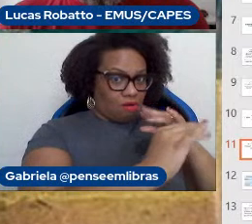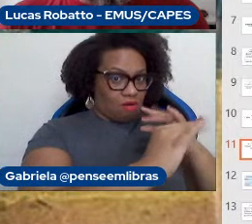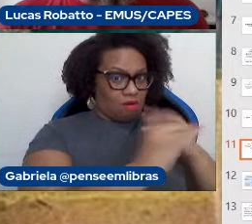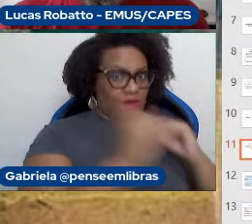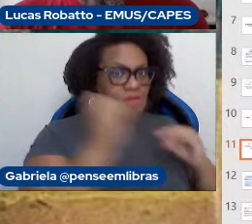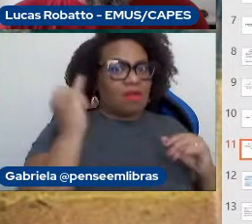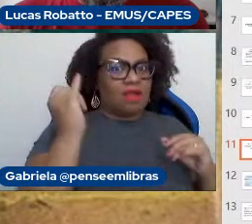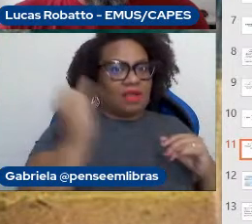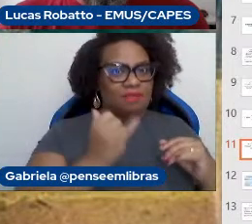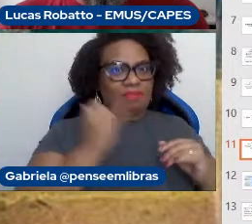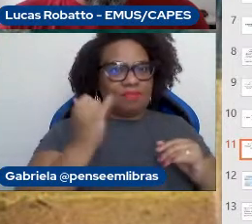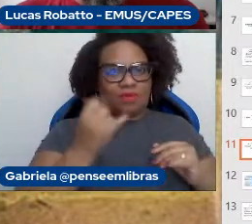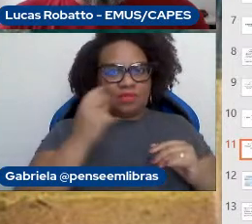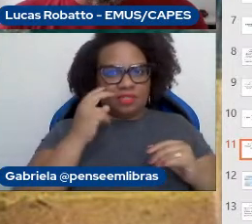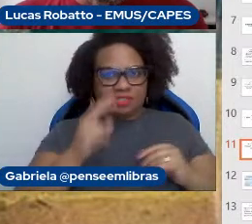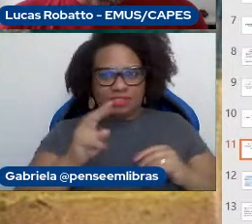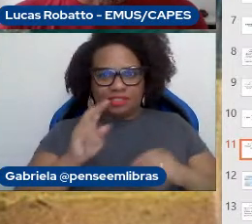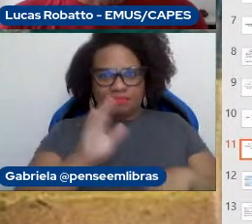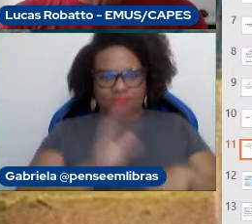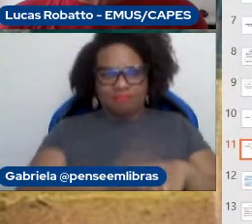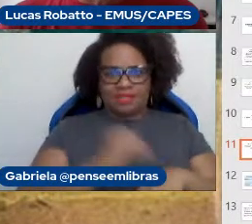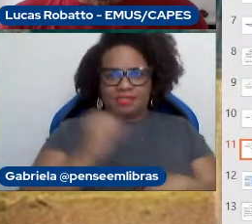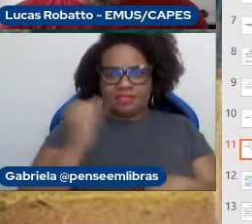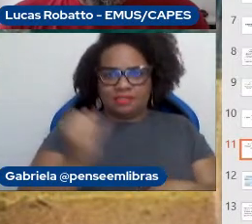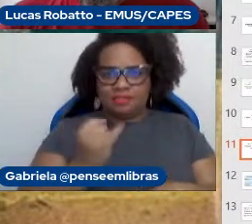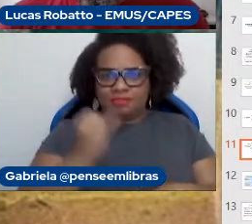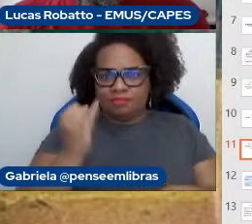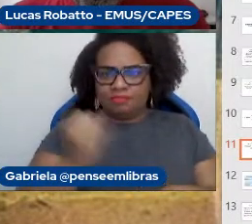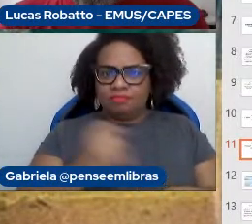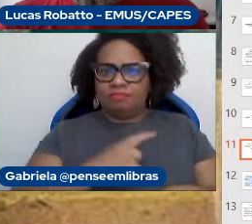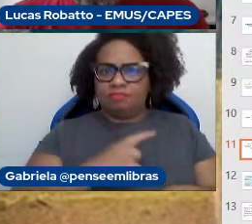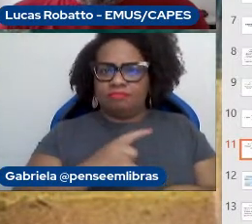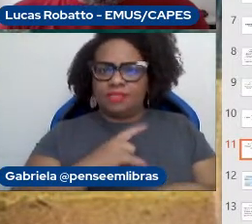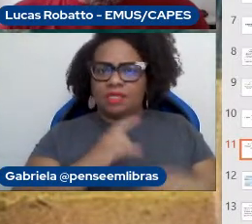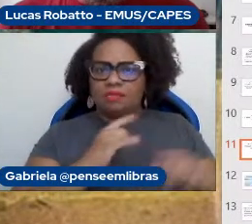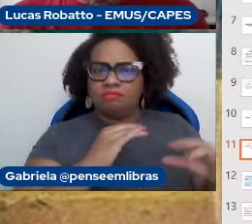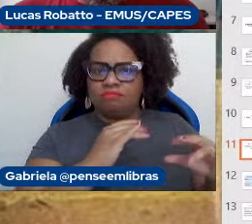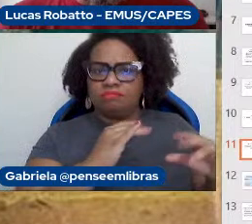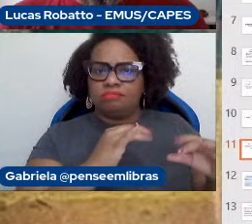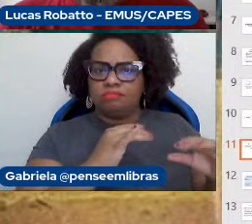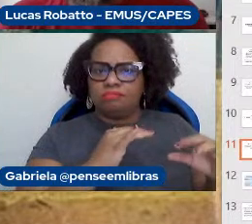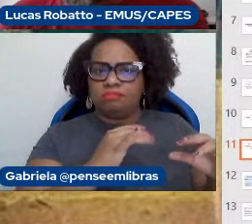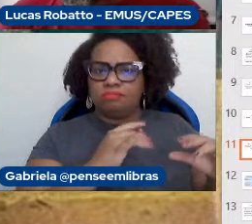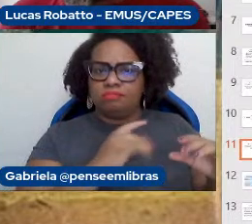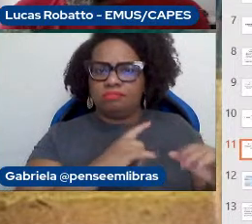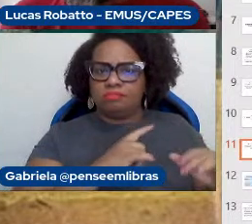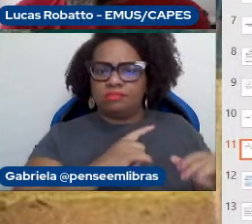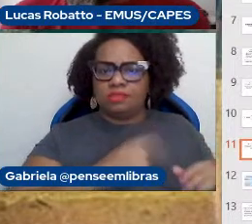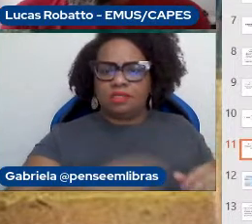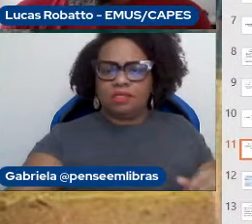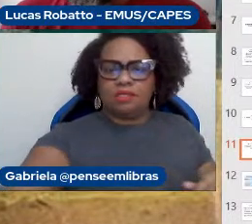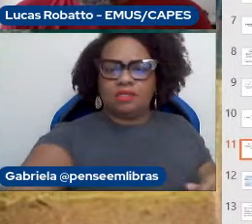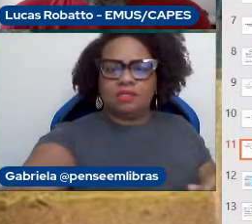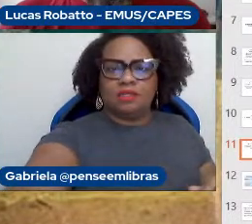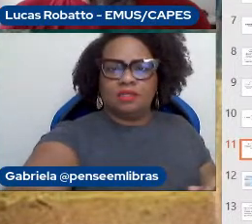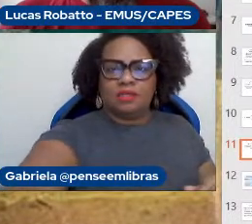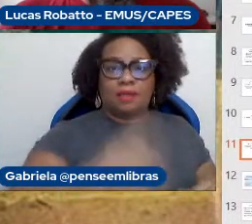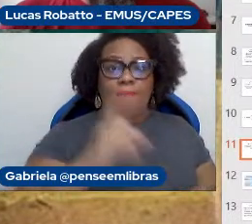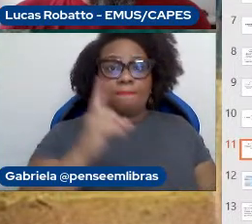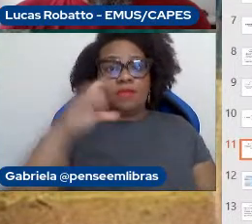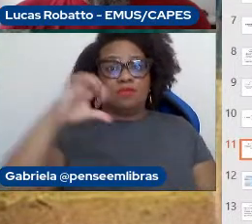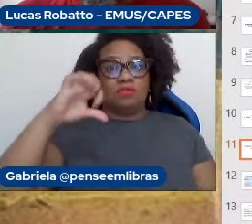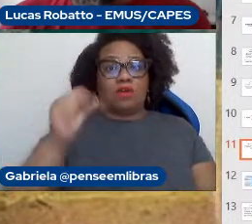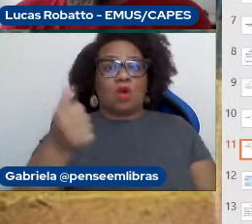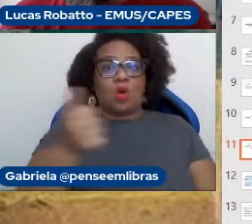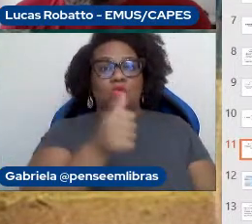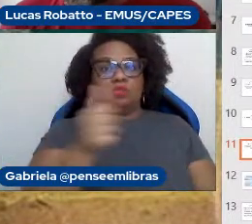um dos métodos mais importantes de flauta que tem do Tafanelli-Gobé publicado em 1911. em Paris e até hoje